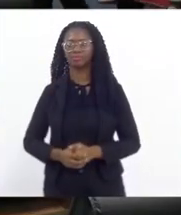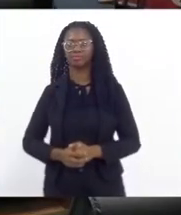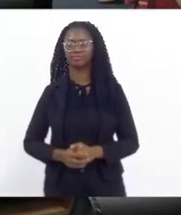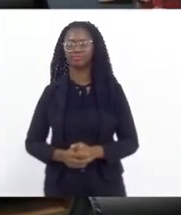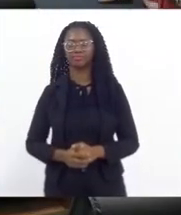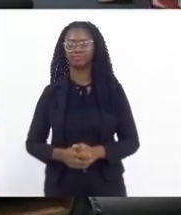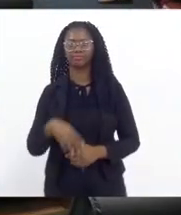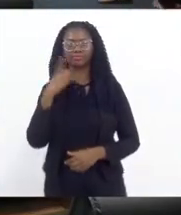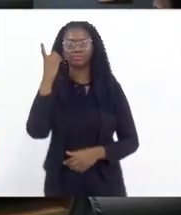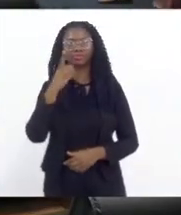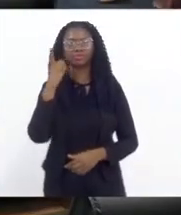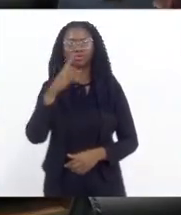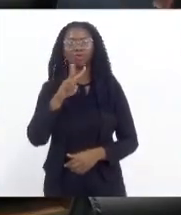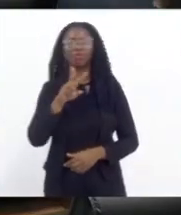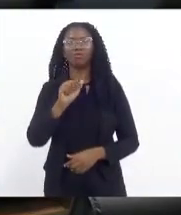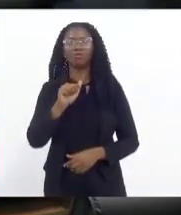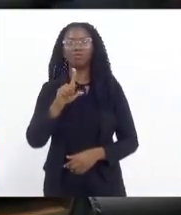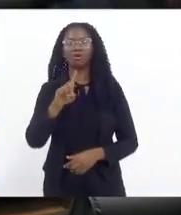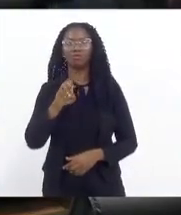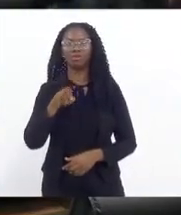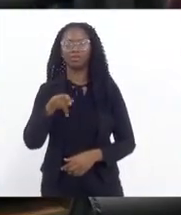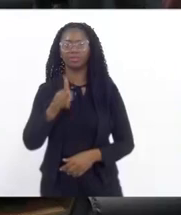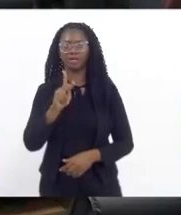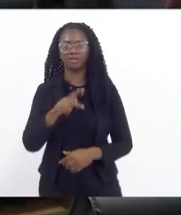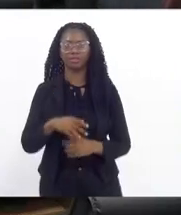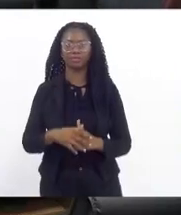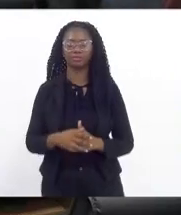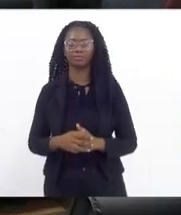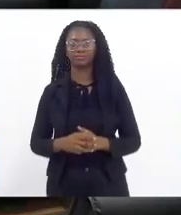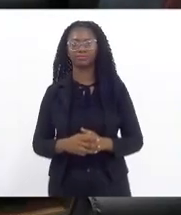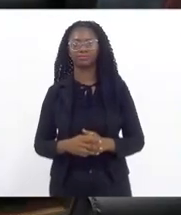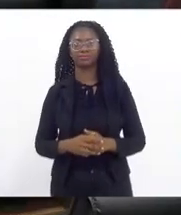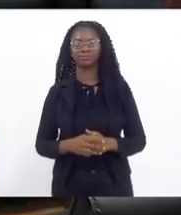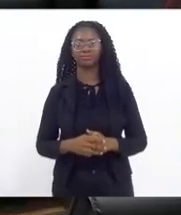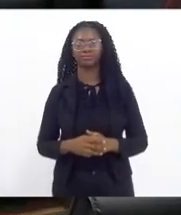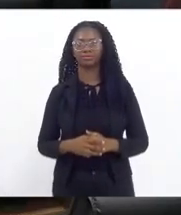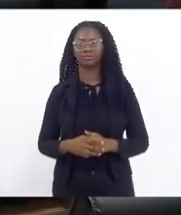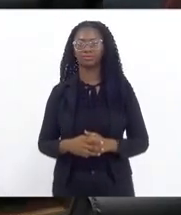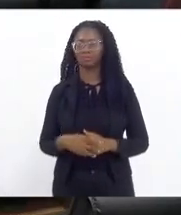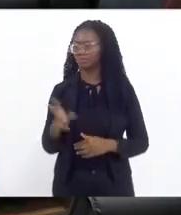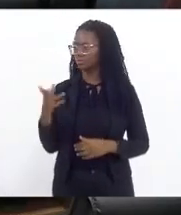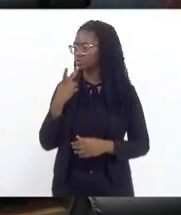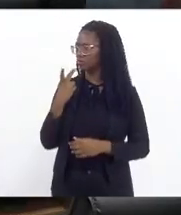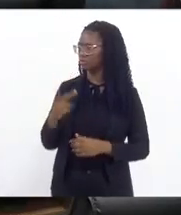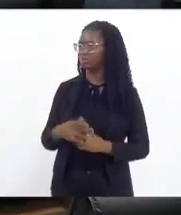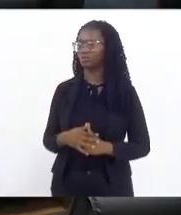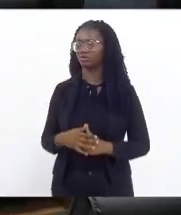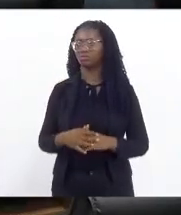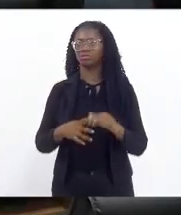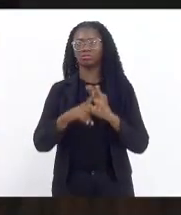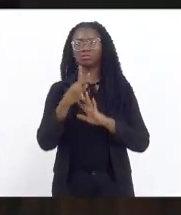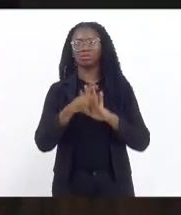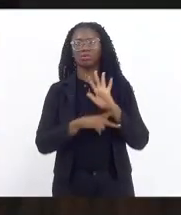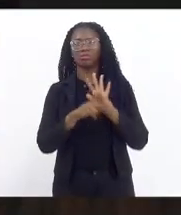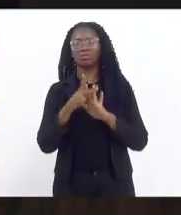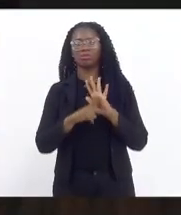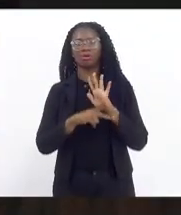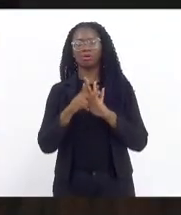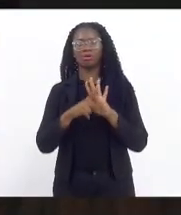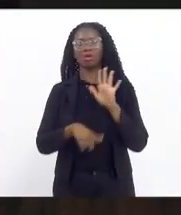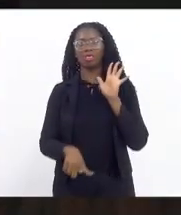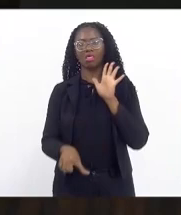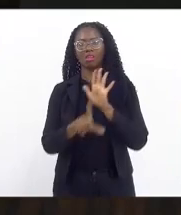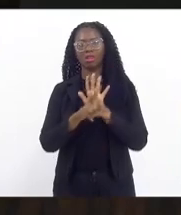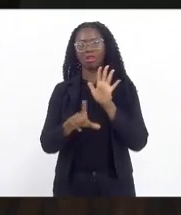Deputado Valdeque Carneiro. Parecer, deputado. no projeto de lei de autoria da deputada